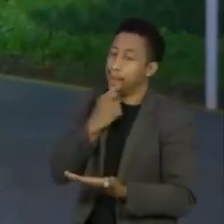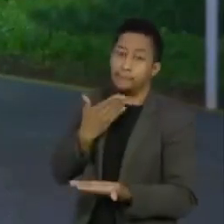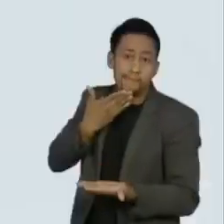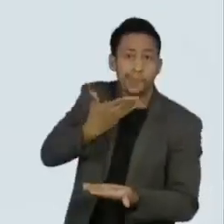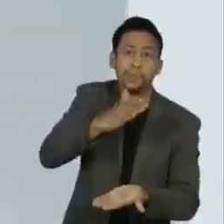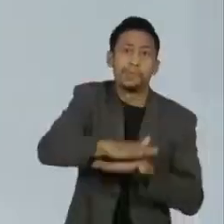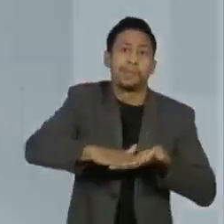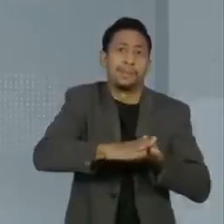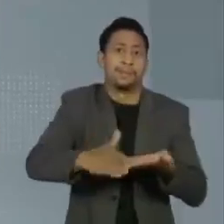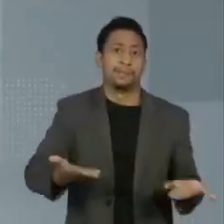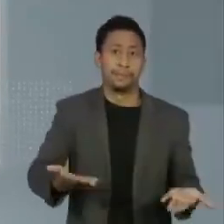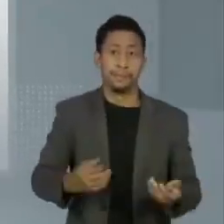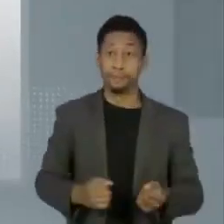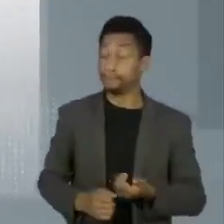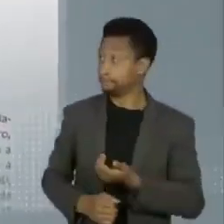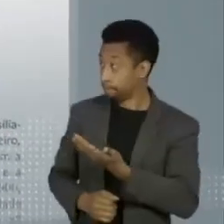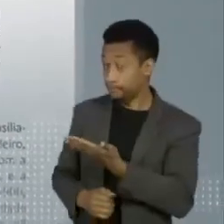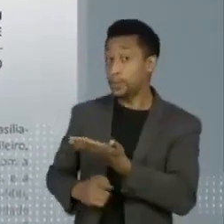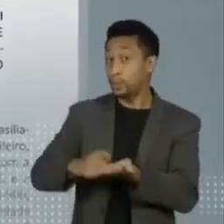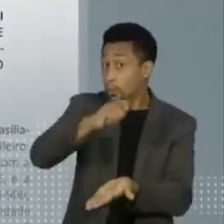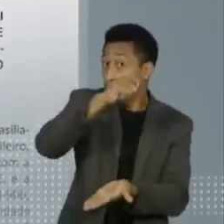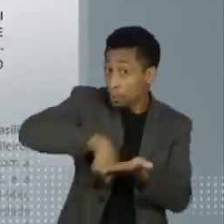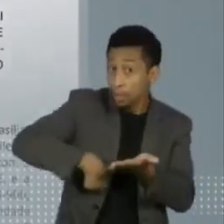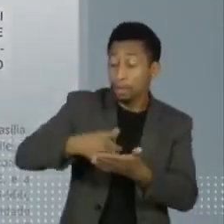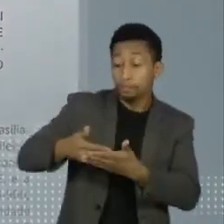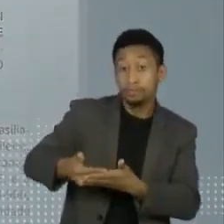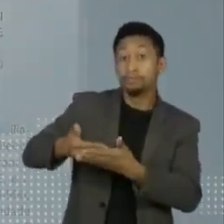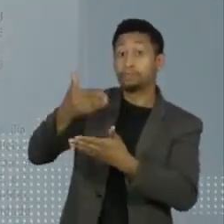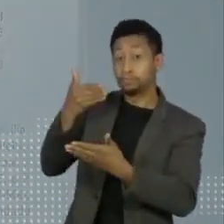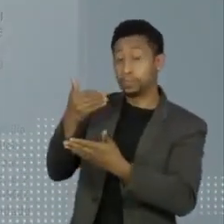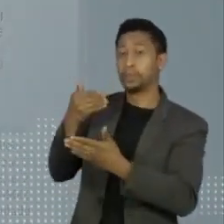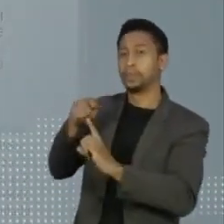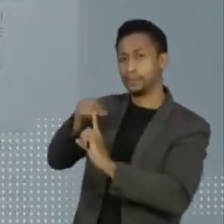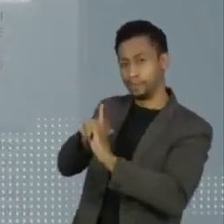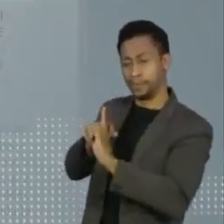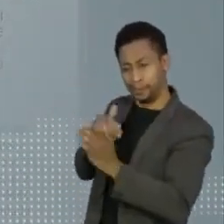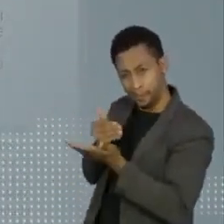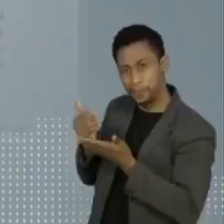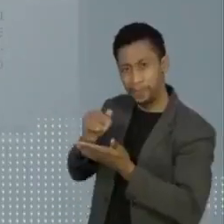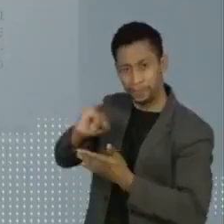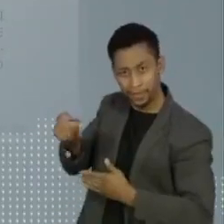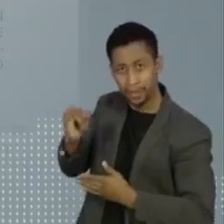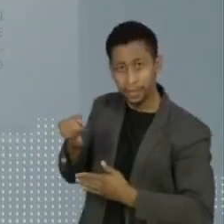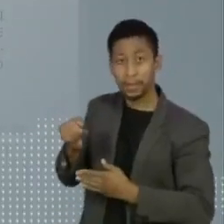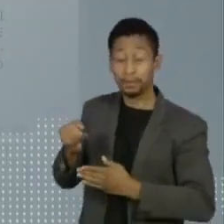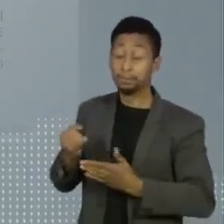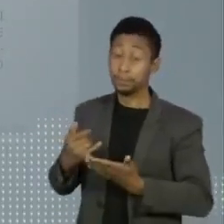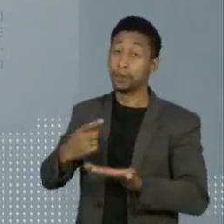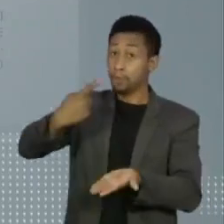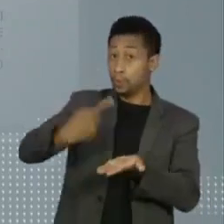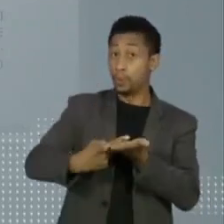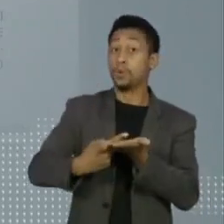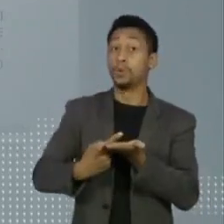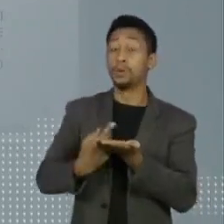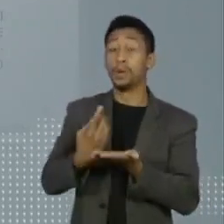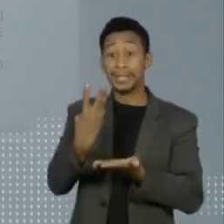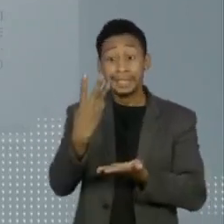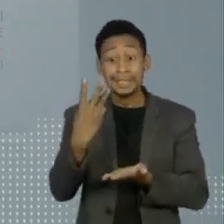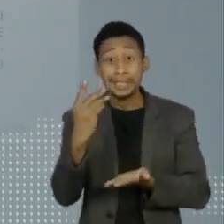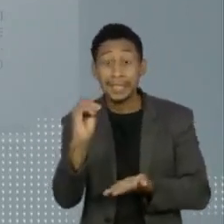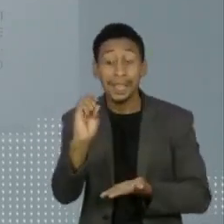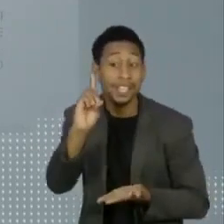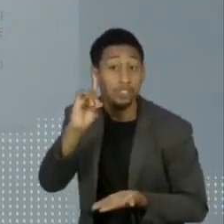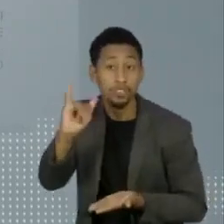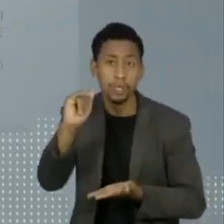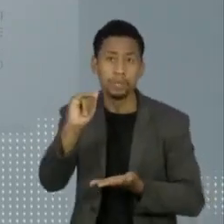por esse lote. De acordo com o contrato firmado no começo do mês, o Ministério da Saúde tem até 30 dias após a entrega das doses para dizer